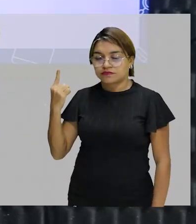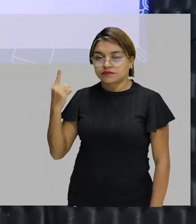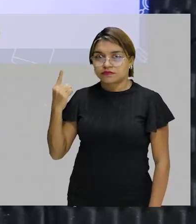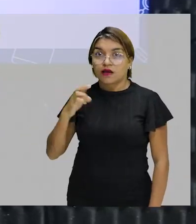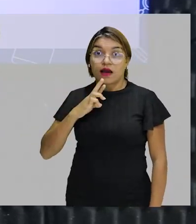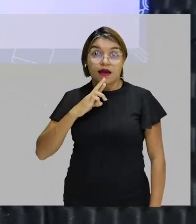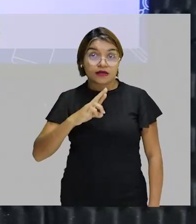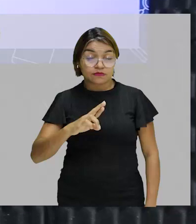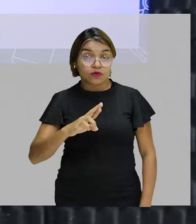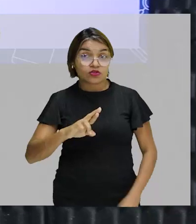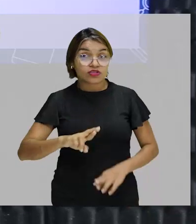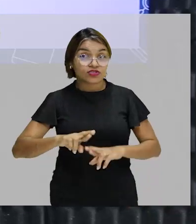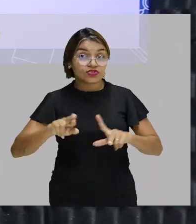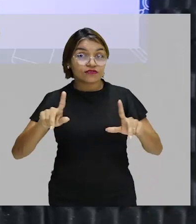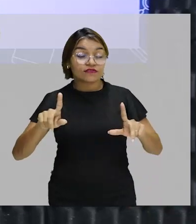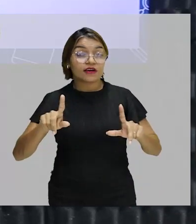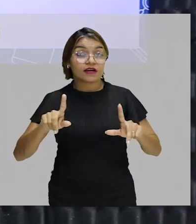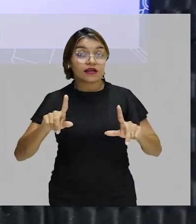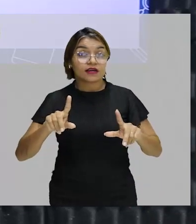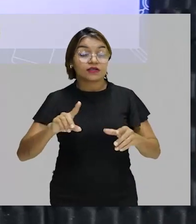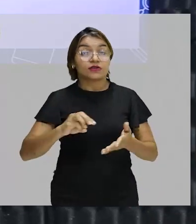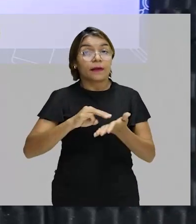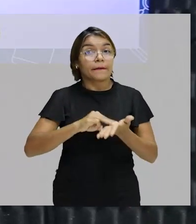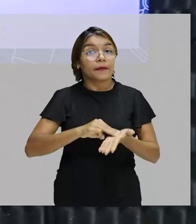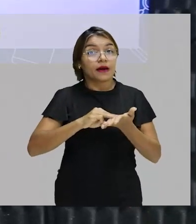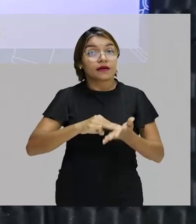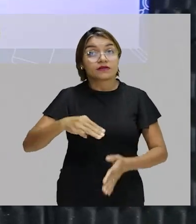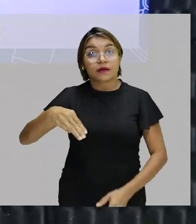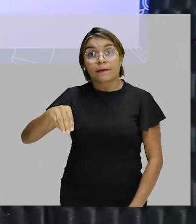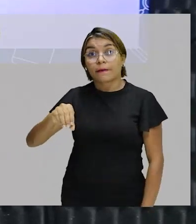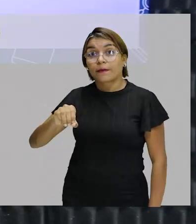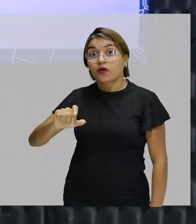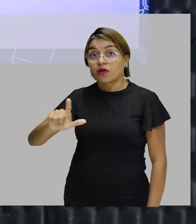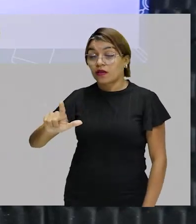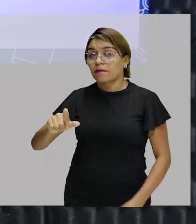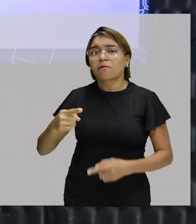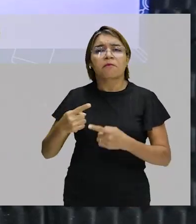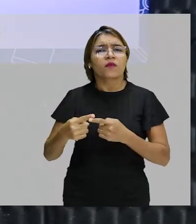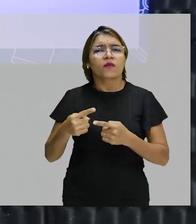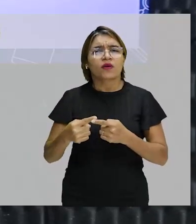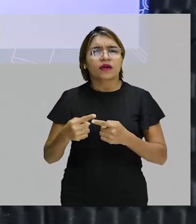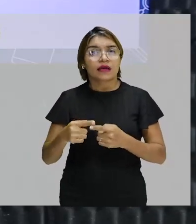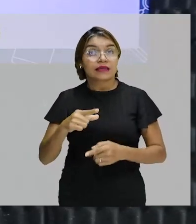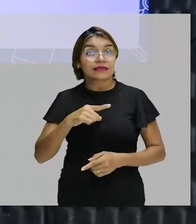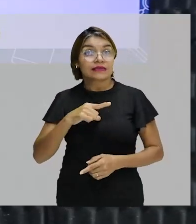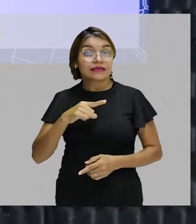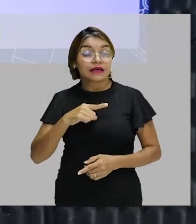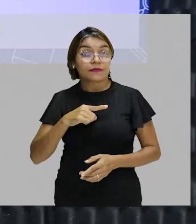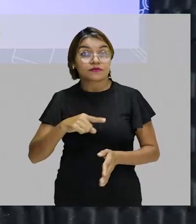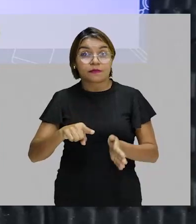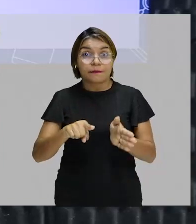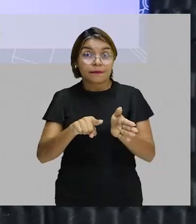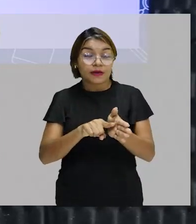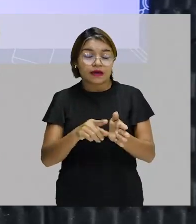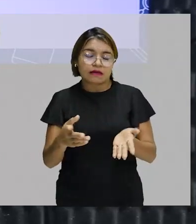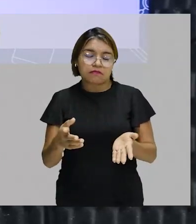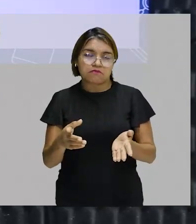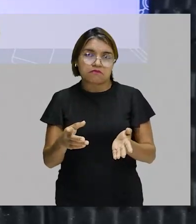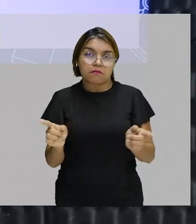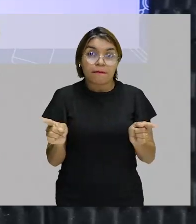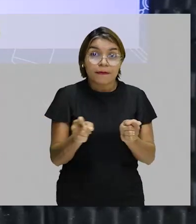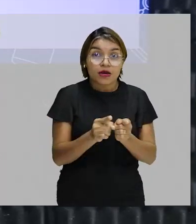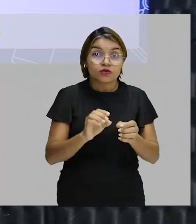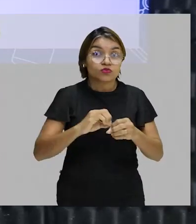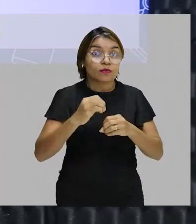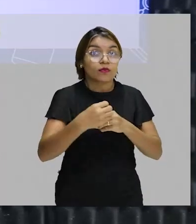abaixo do equivalente a massa molar. Por quê? Porque nós temos menos moléculas. Uma quantidade